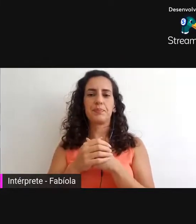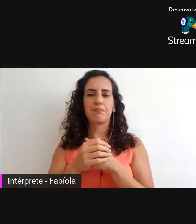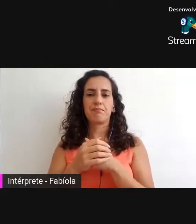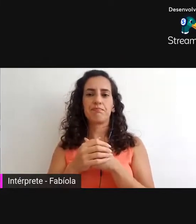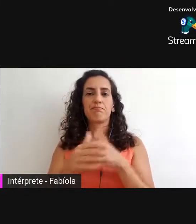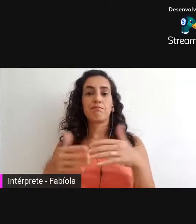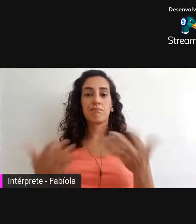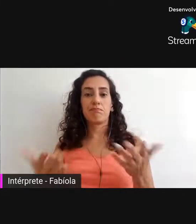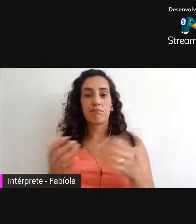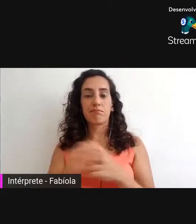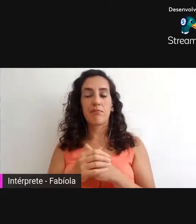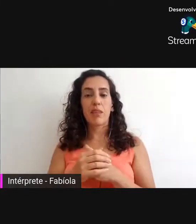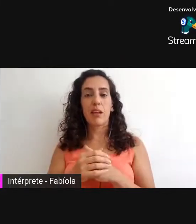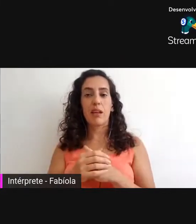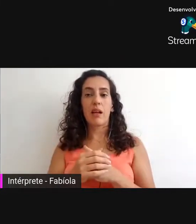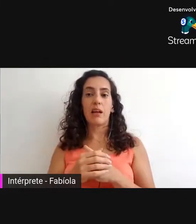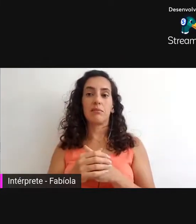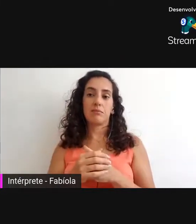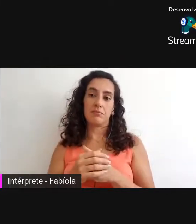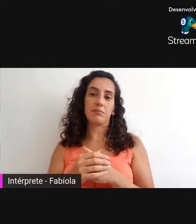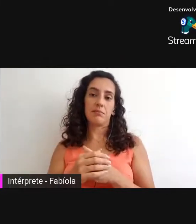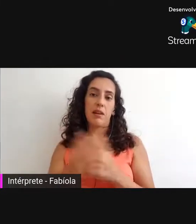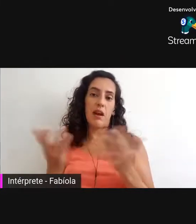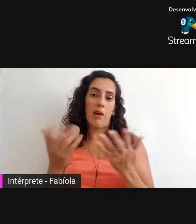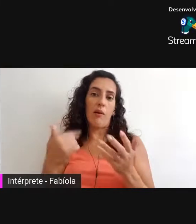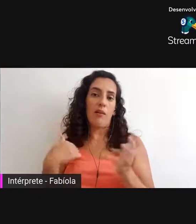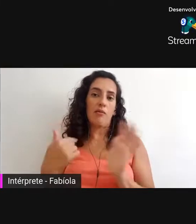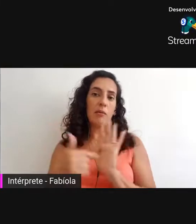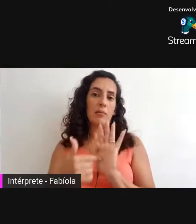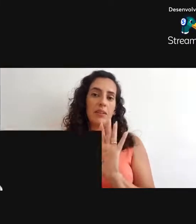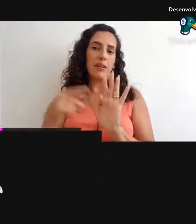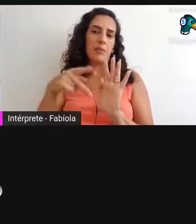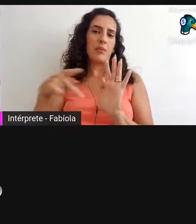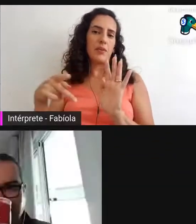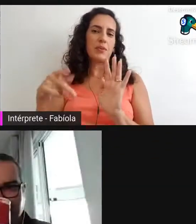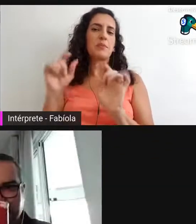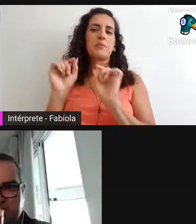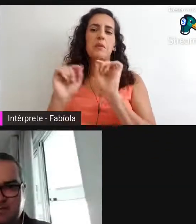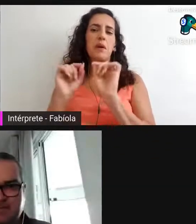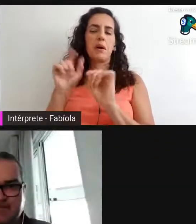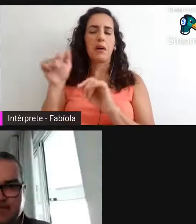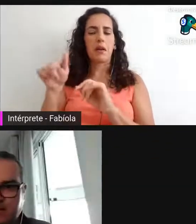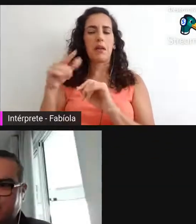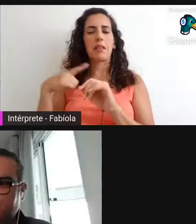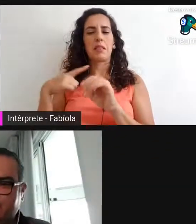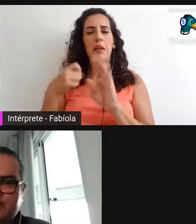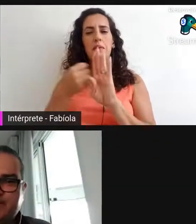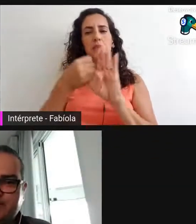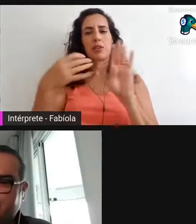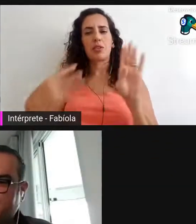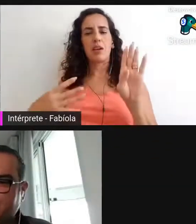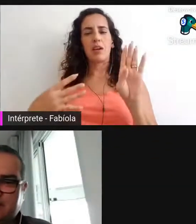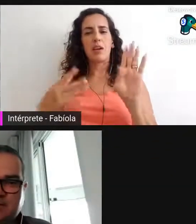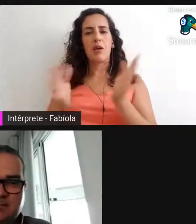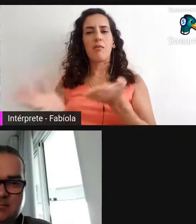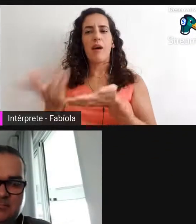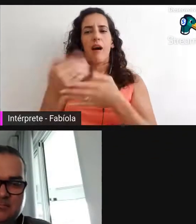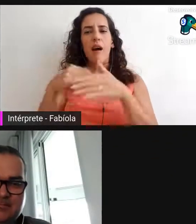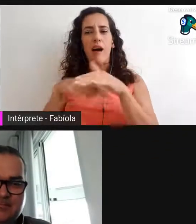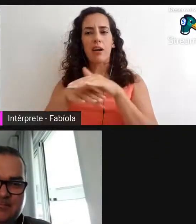Então, apresentando para vocês o professor Daniel, ele é bacharel em arquivologia pela Universidade Federal de Santa Maria,